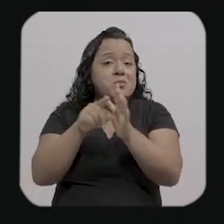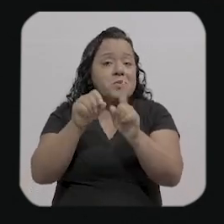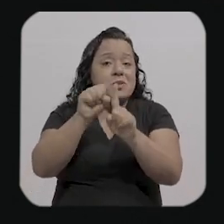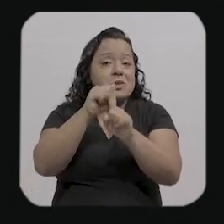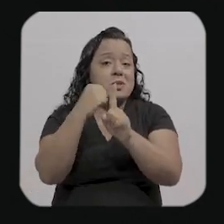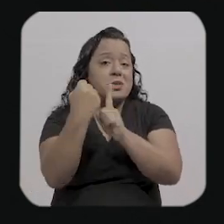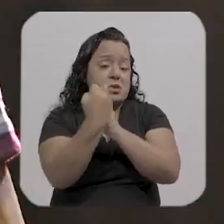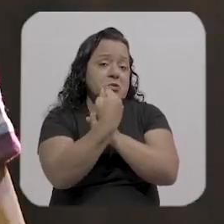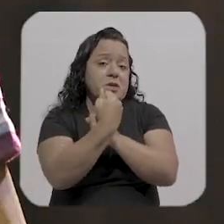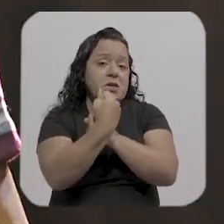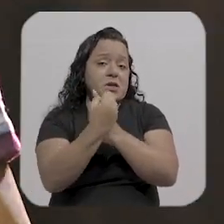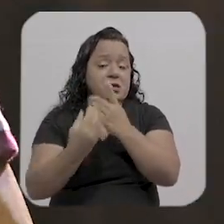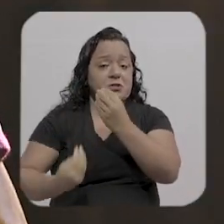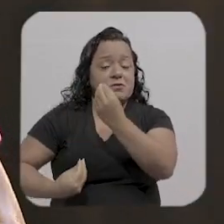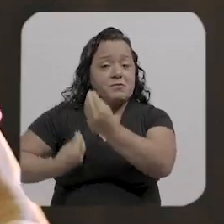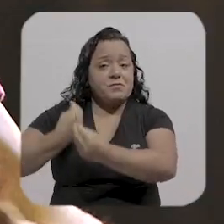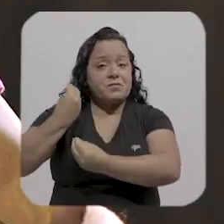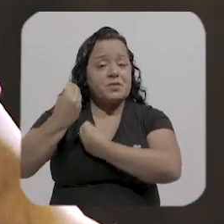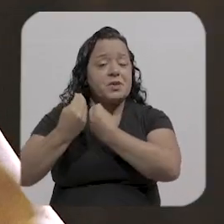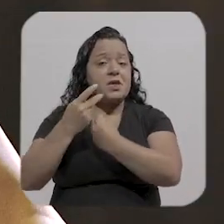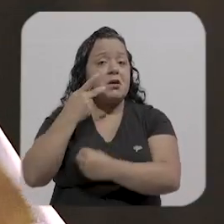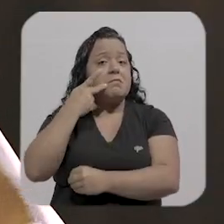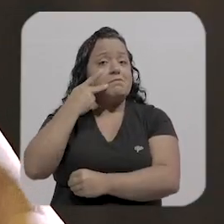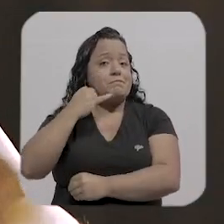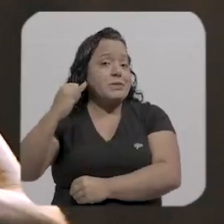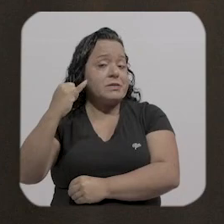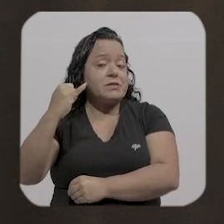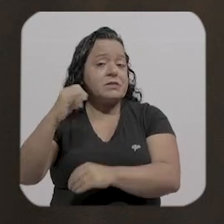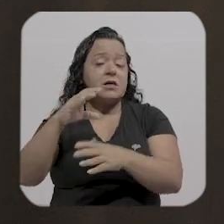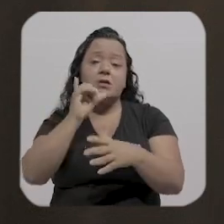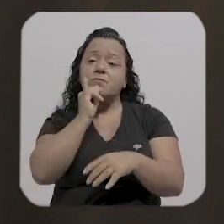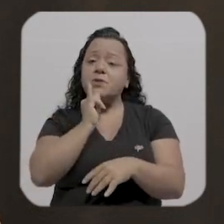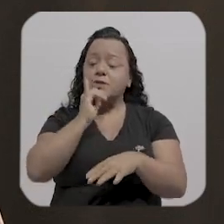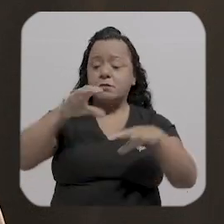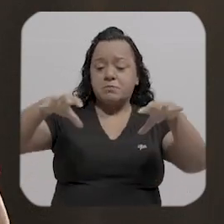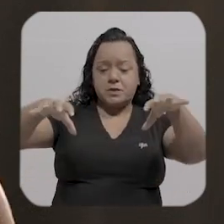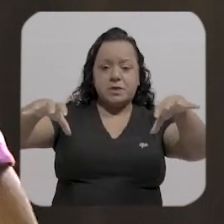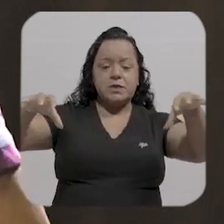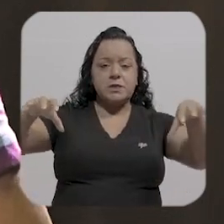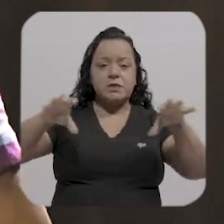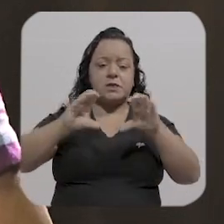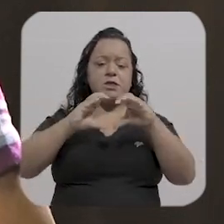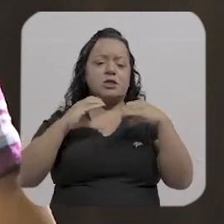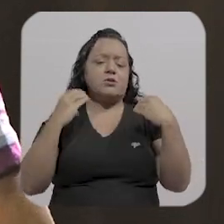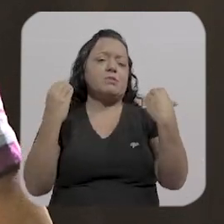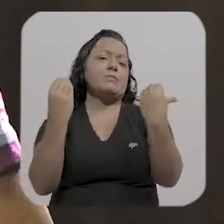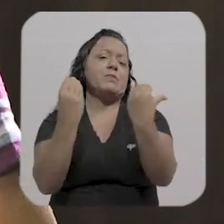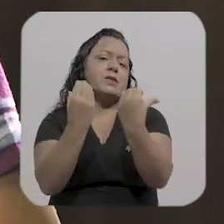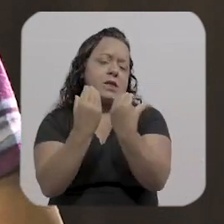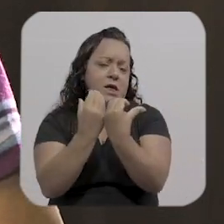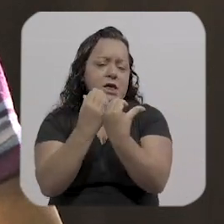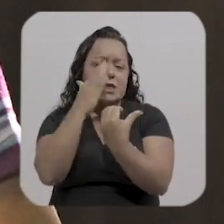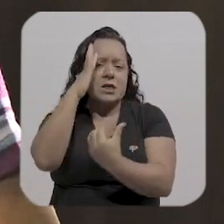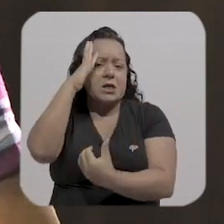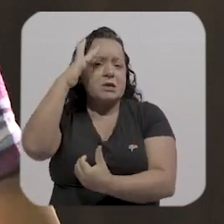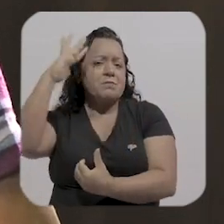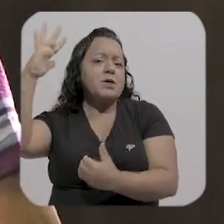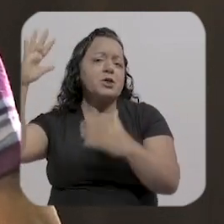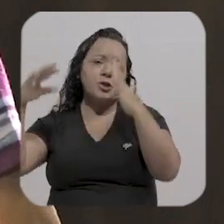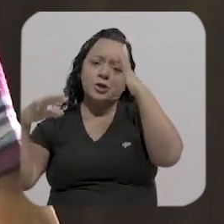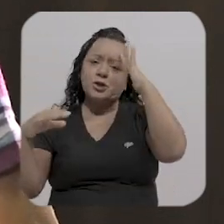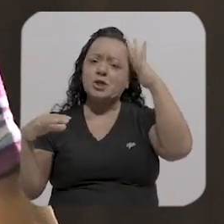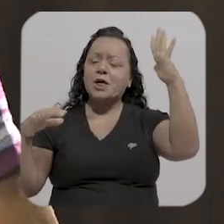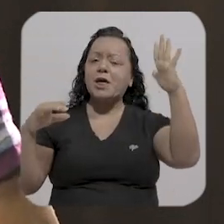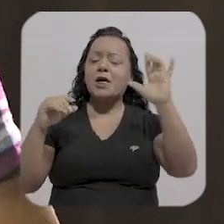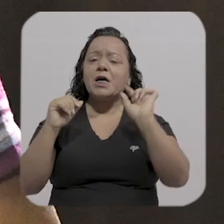vive, né? Do patriarcado. Porque essas comunidades, esses lugares que têm esse imaginário, essa força, essa beleza,